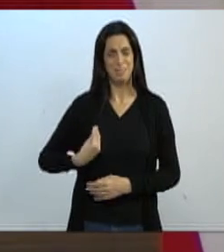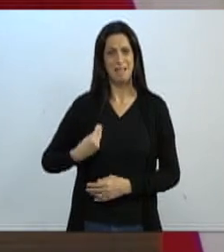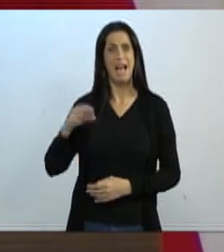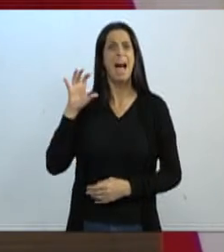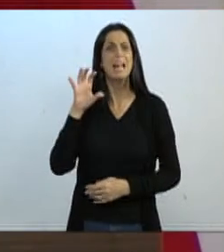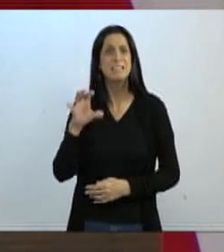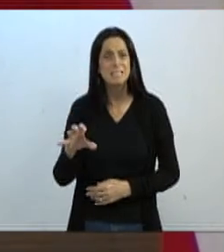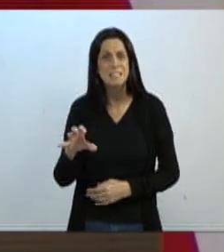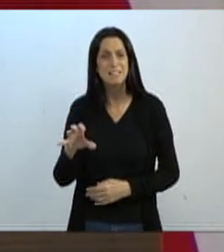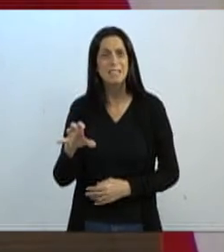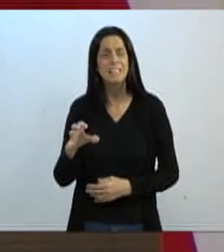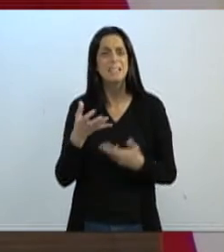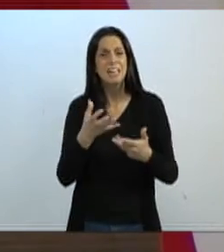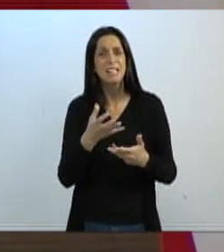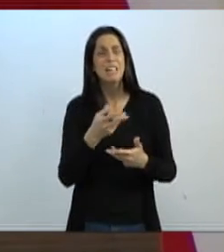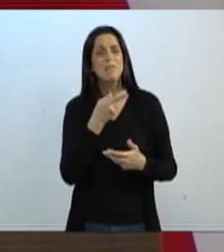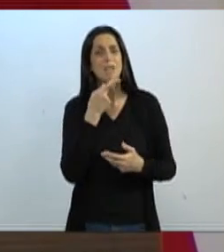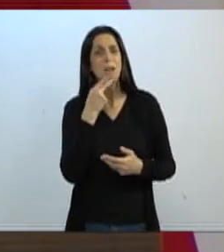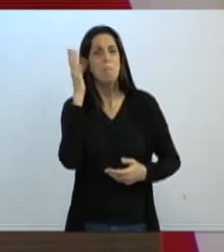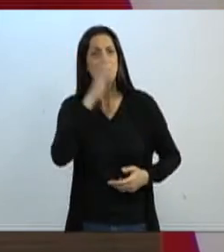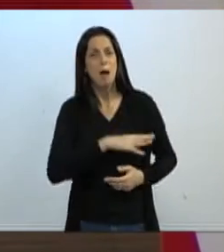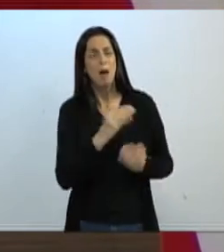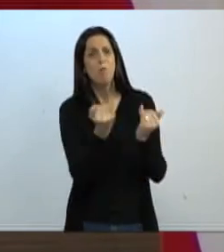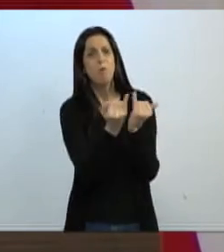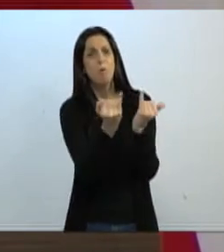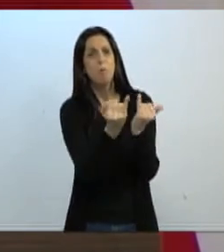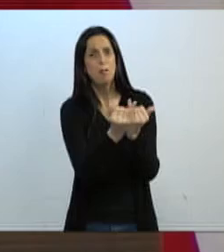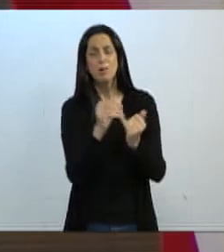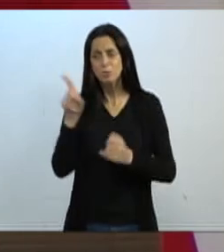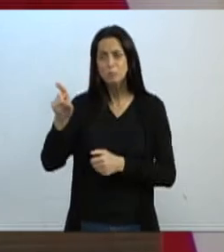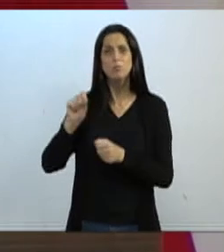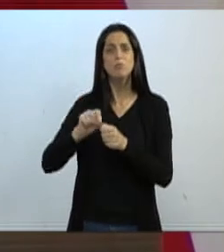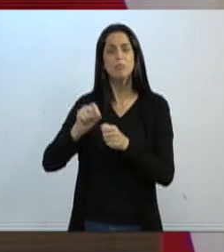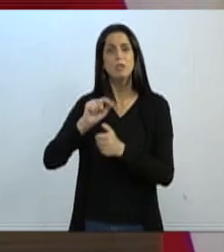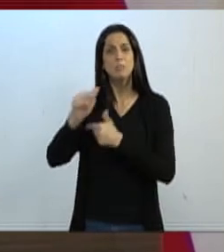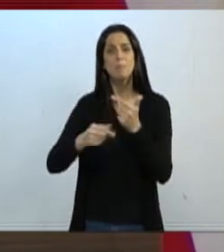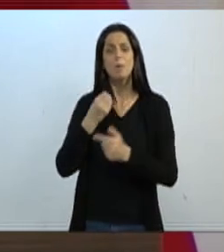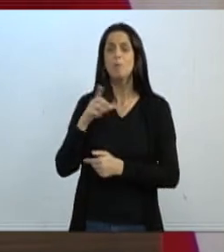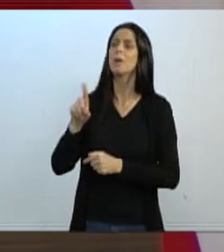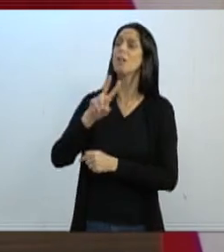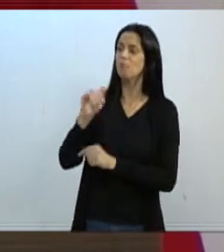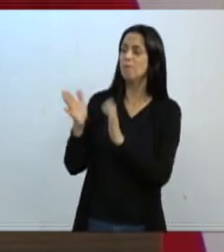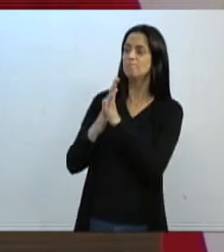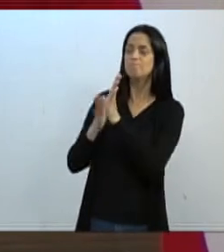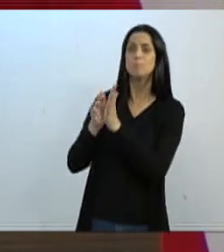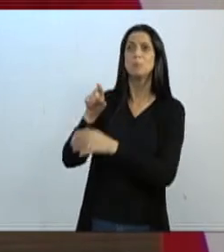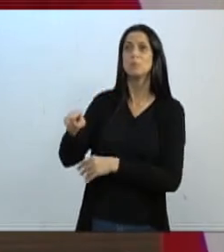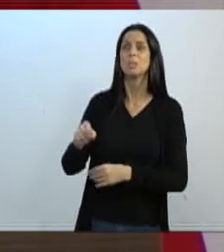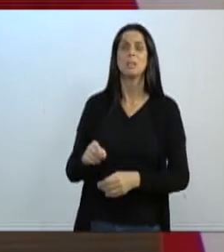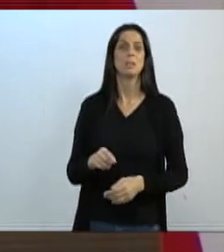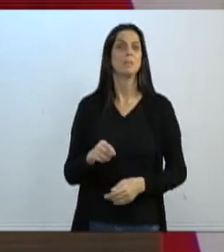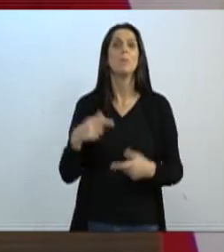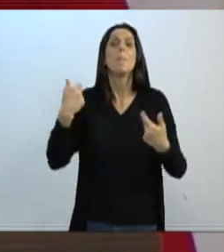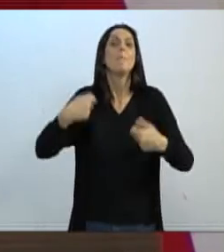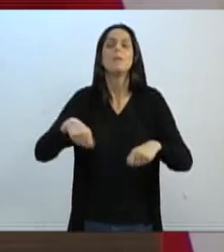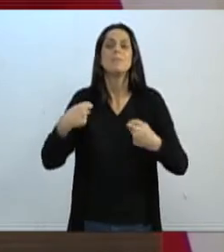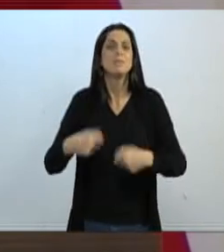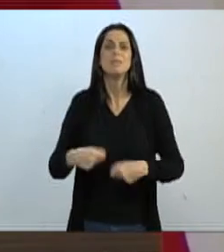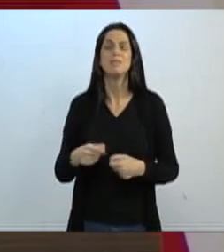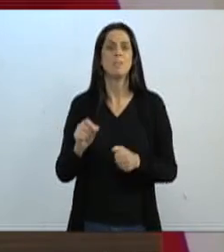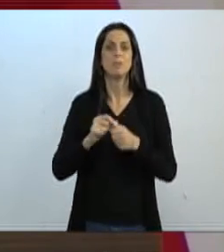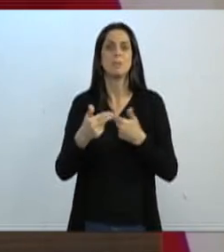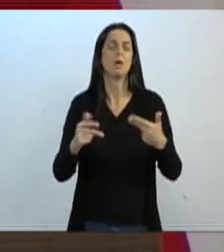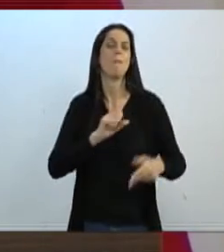vocês em querer denigrir a imagem alheia. Façam bom trabalho que as pessoas vão aplaudir você. Ninguém vai aplaudir